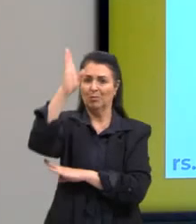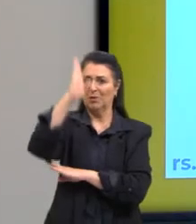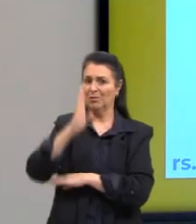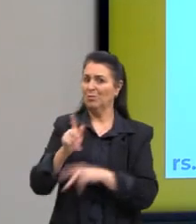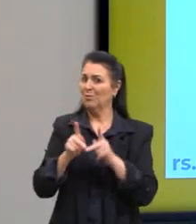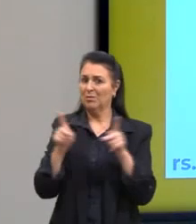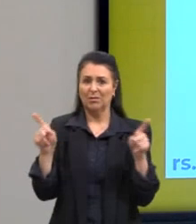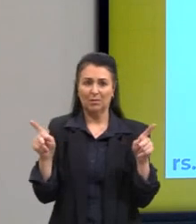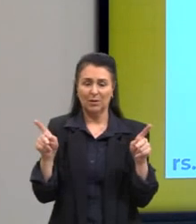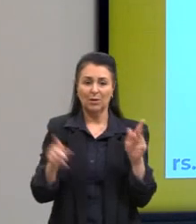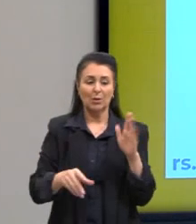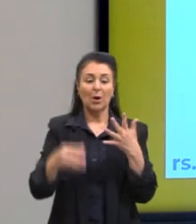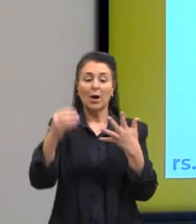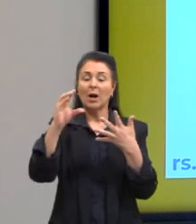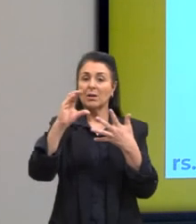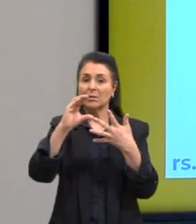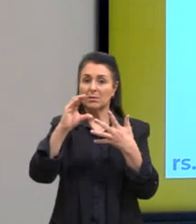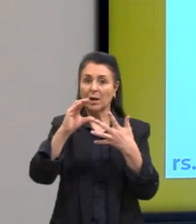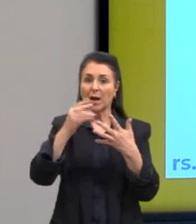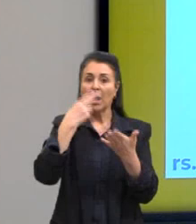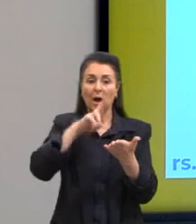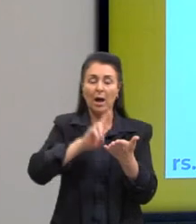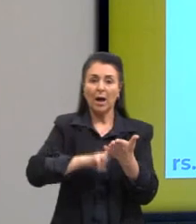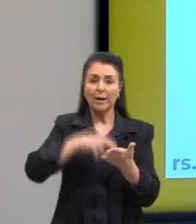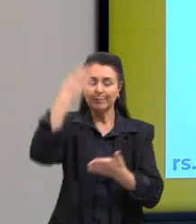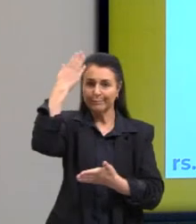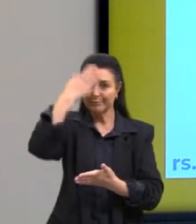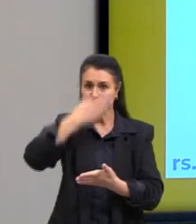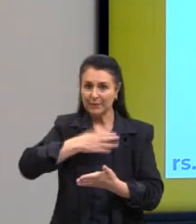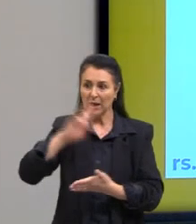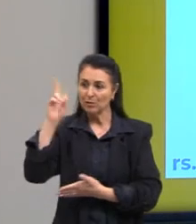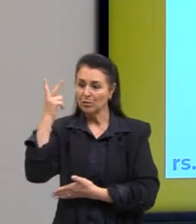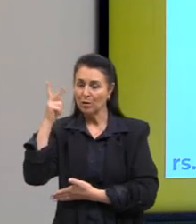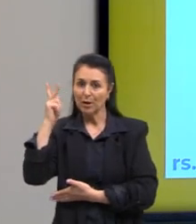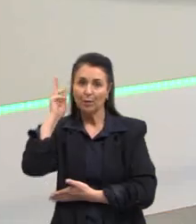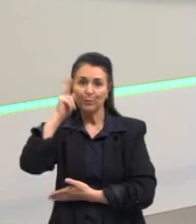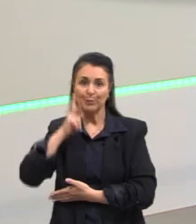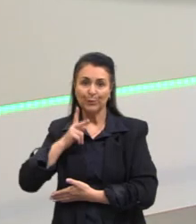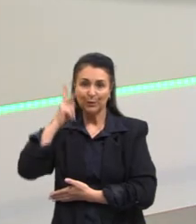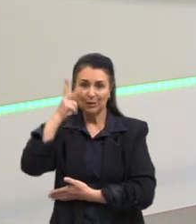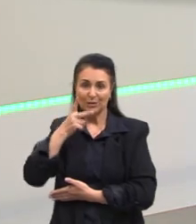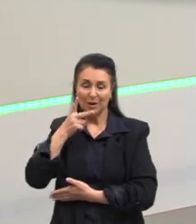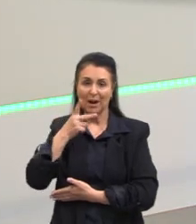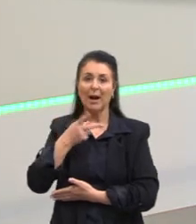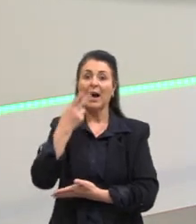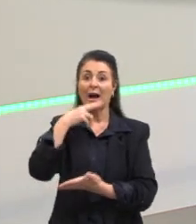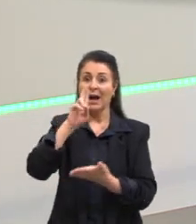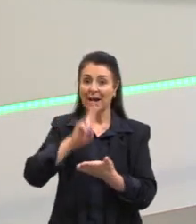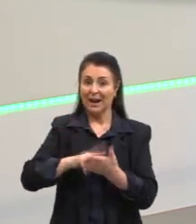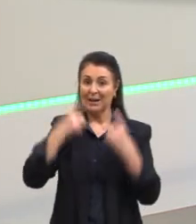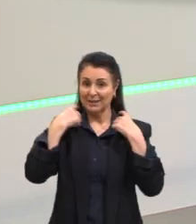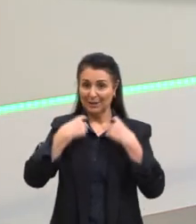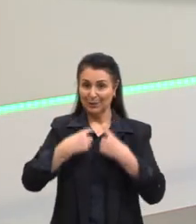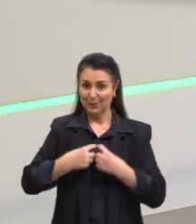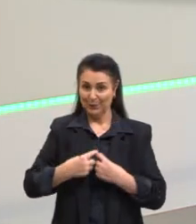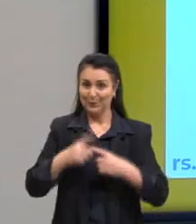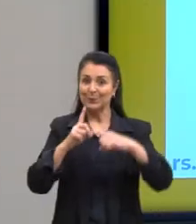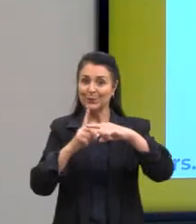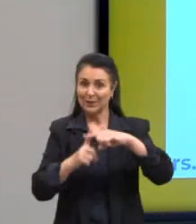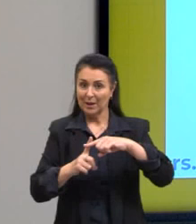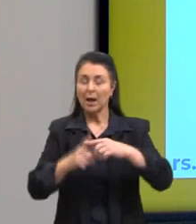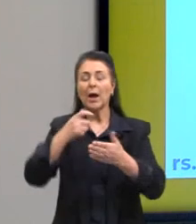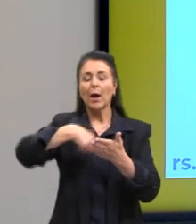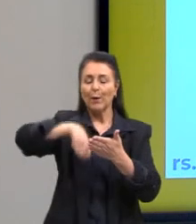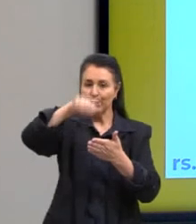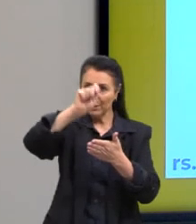C. A carta como testemunho histórico-político. Então, sempre que falarmos da carta de Caminha, temos que pensar sobre isso. Que ela é um registro